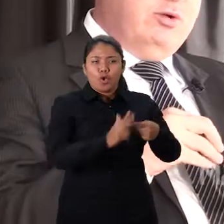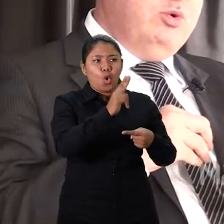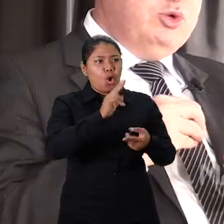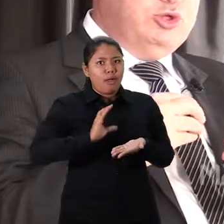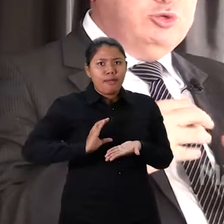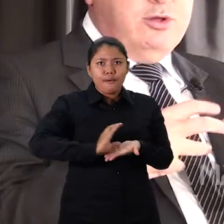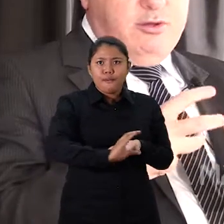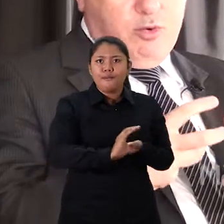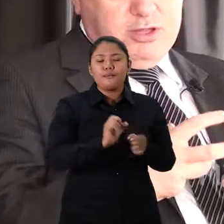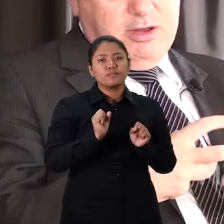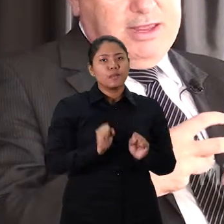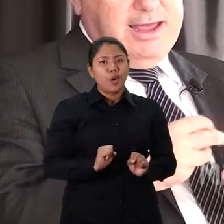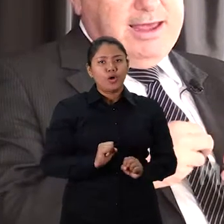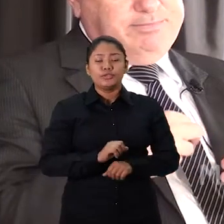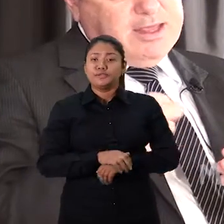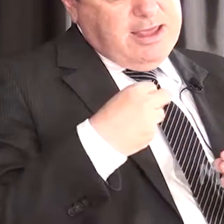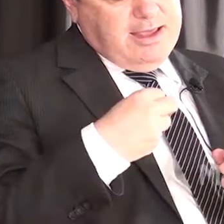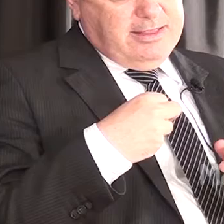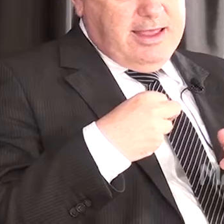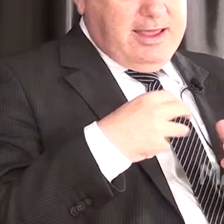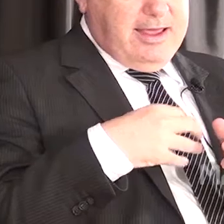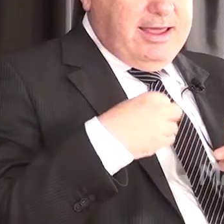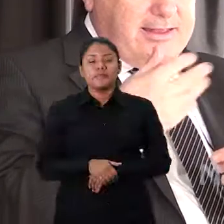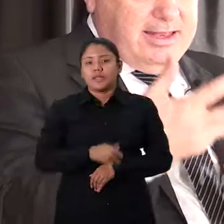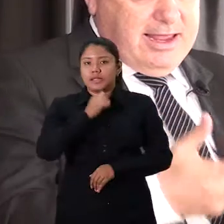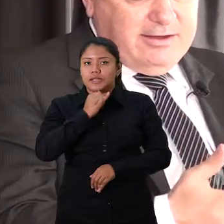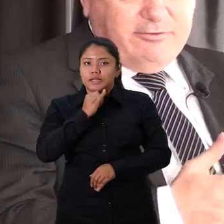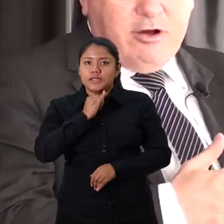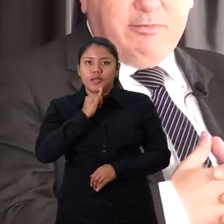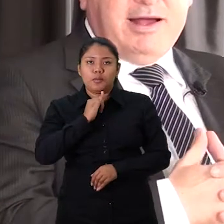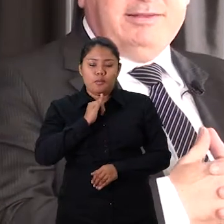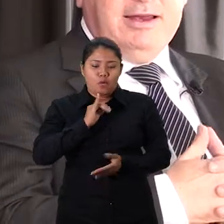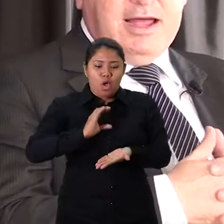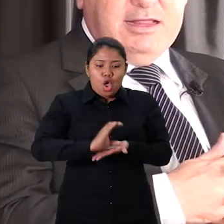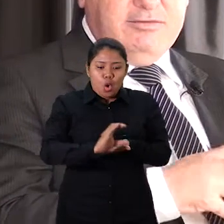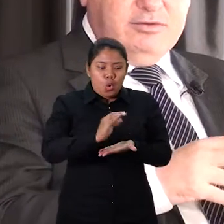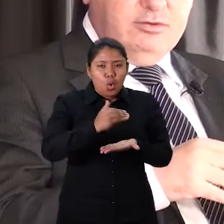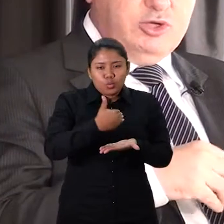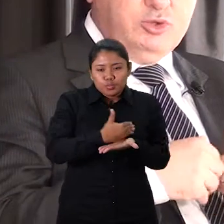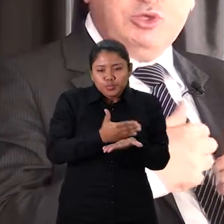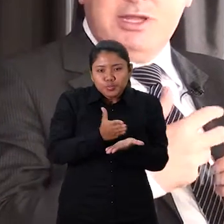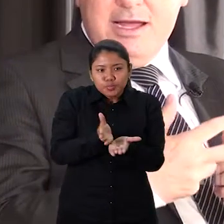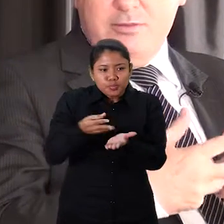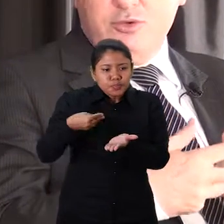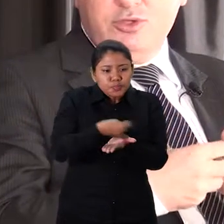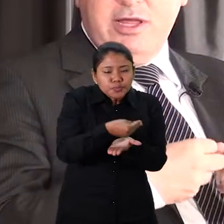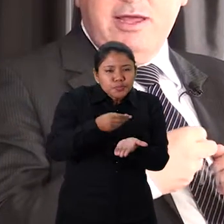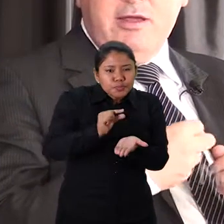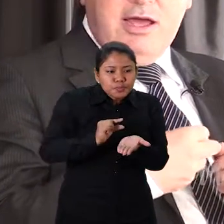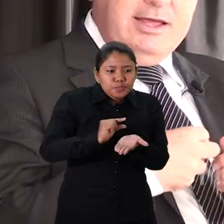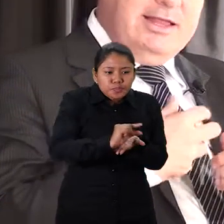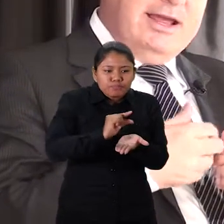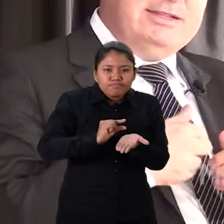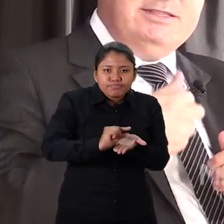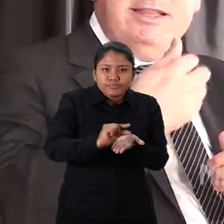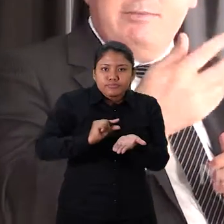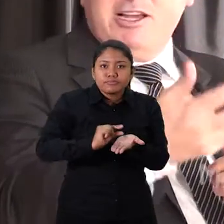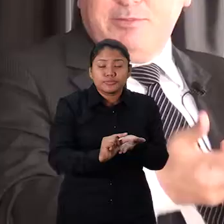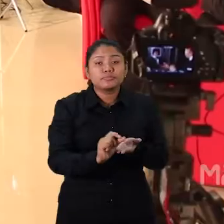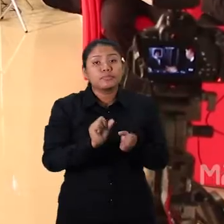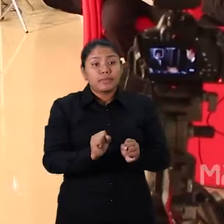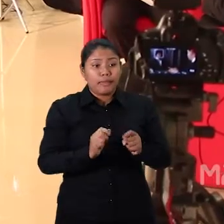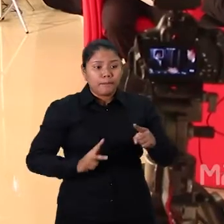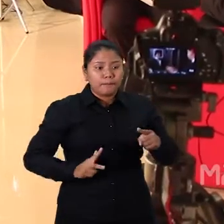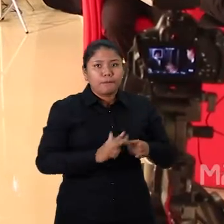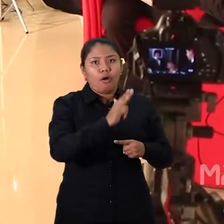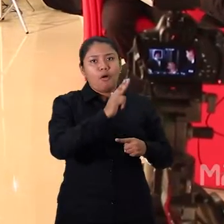O recurso, quando ele é entregue de forma parcelada, nós sustamos a entrega de